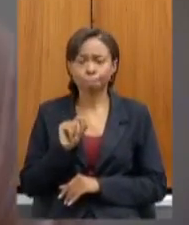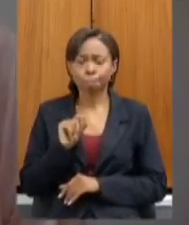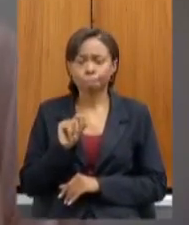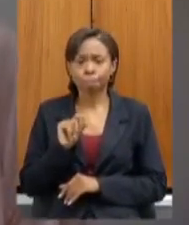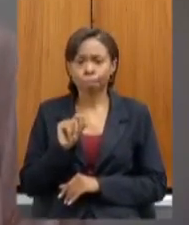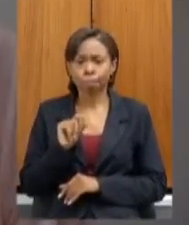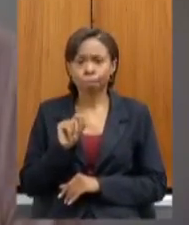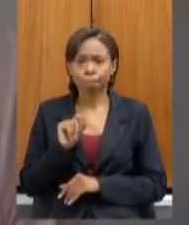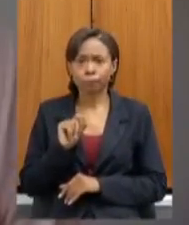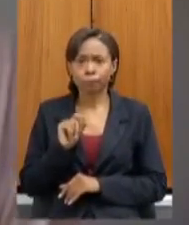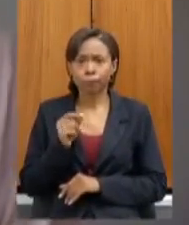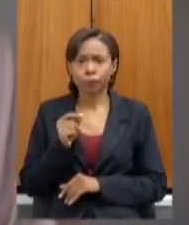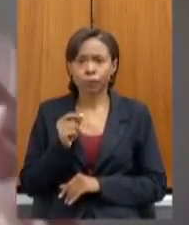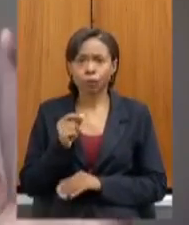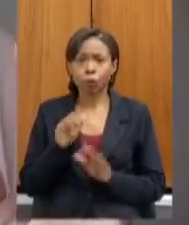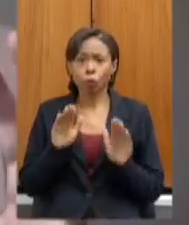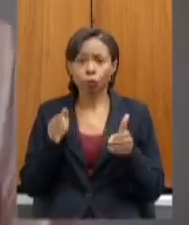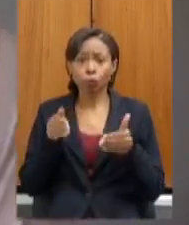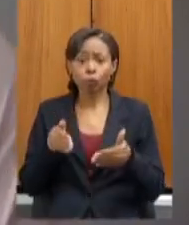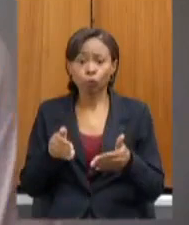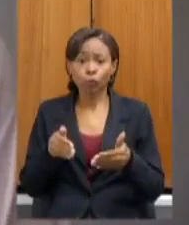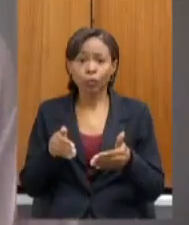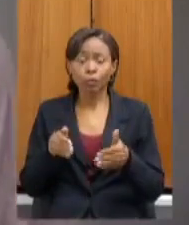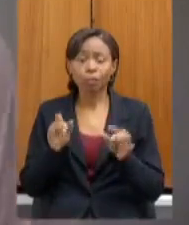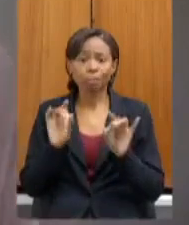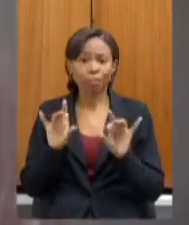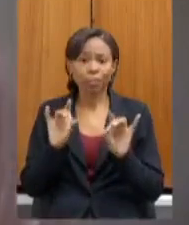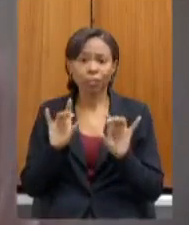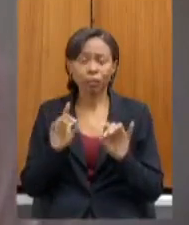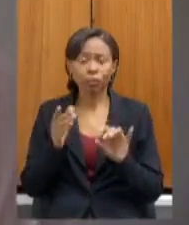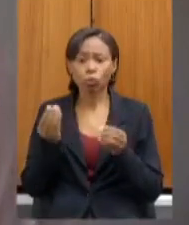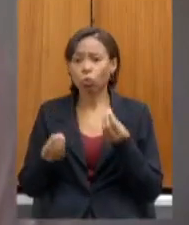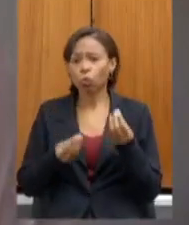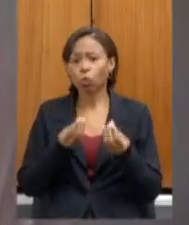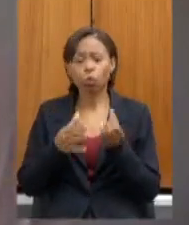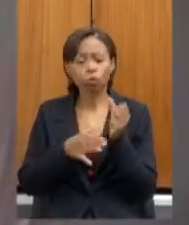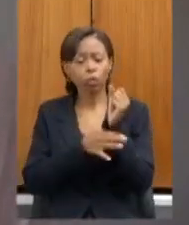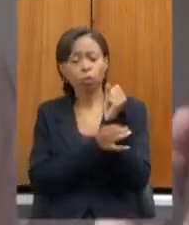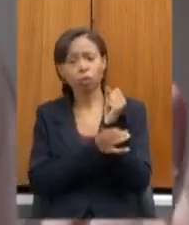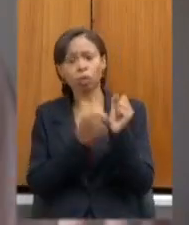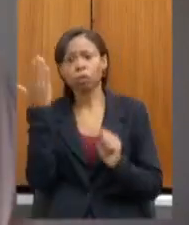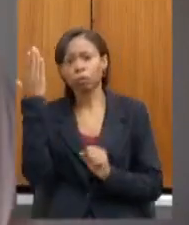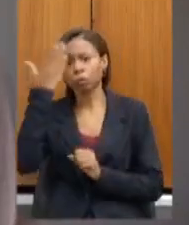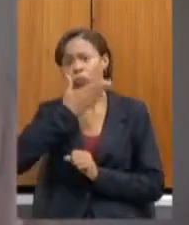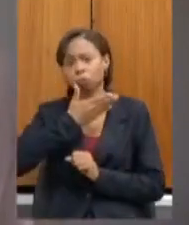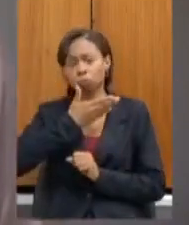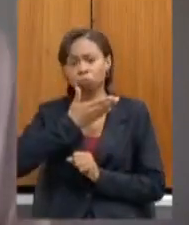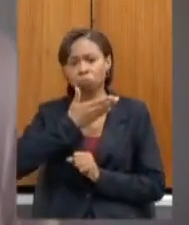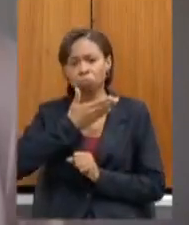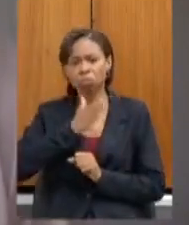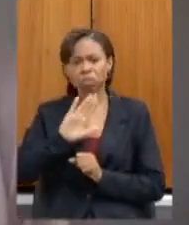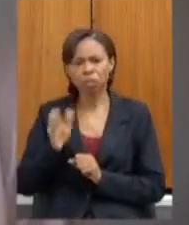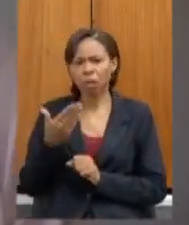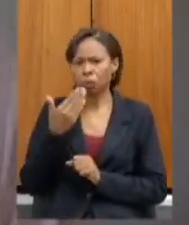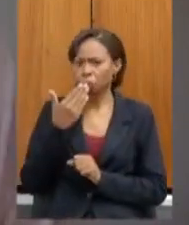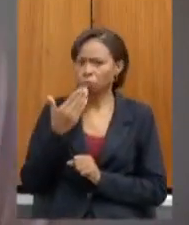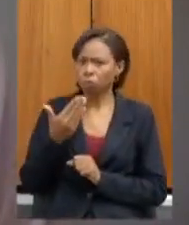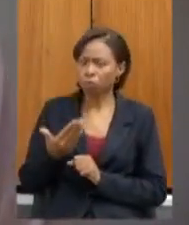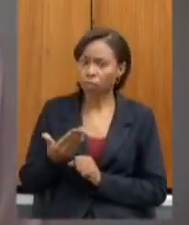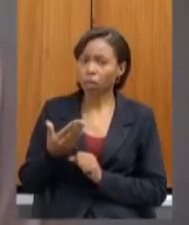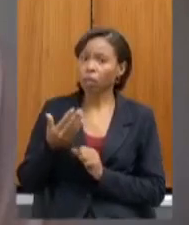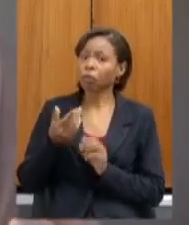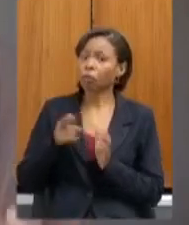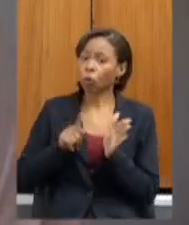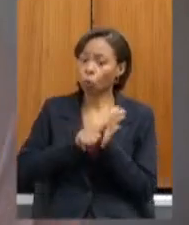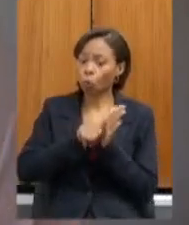do mérito específico da forma de comprovação dessa segurança vem sendo solicitado um preenchimento de um